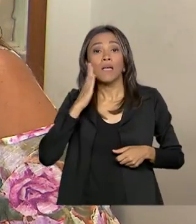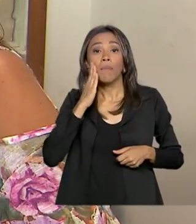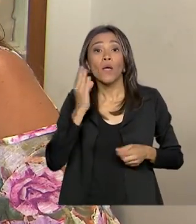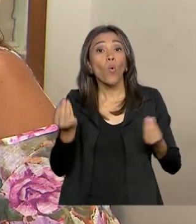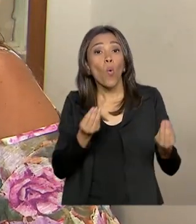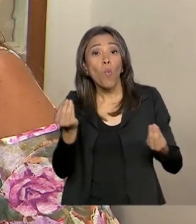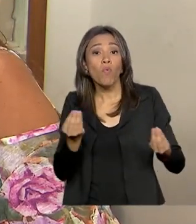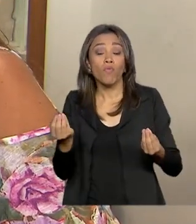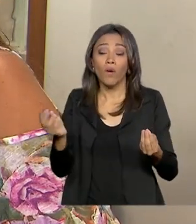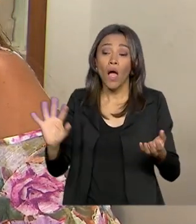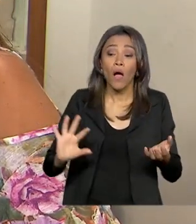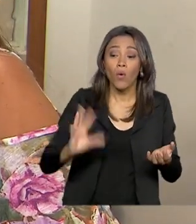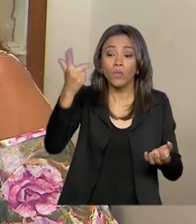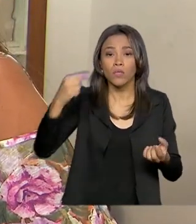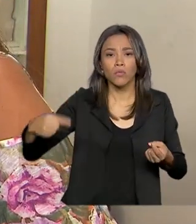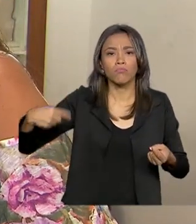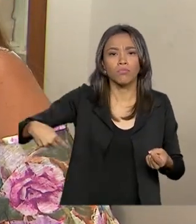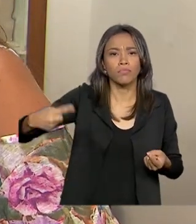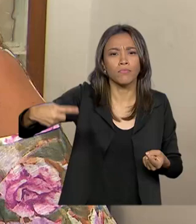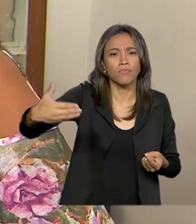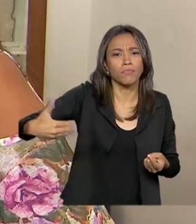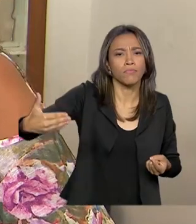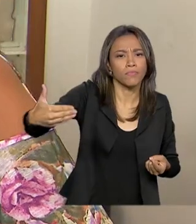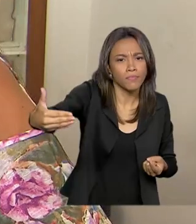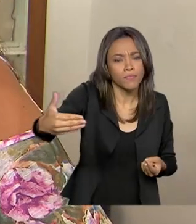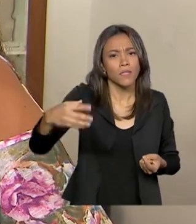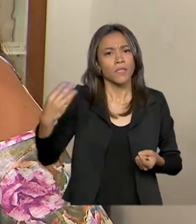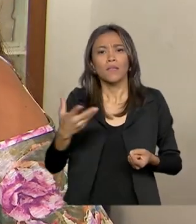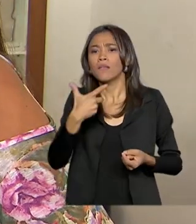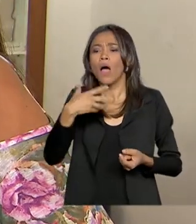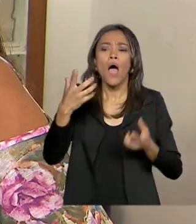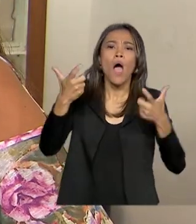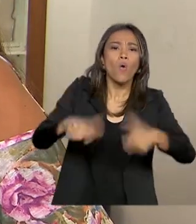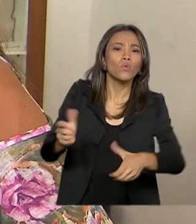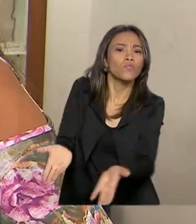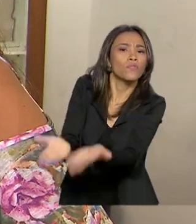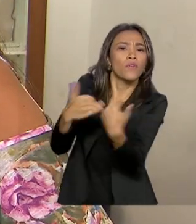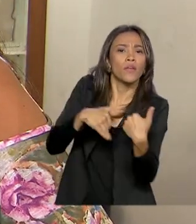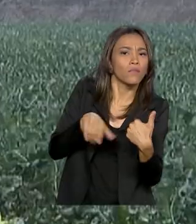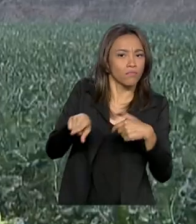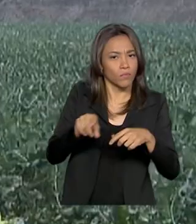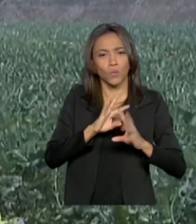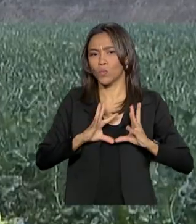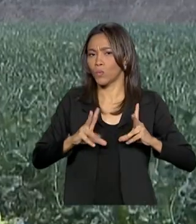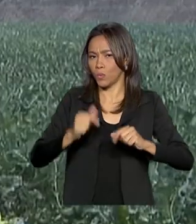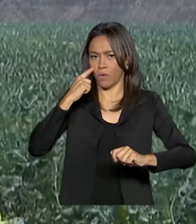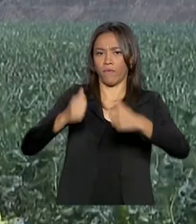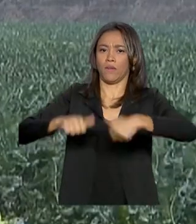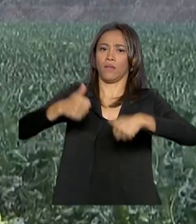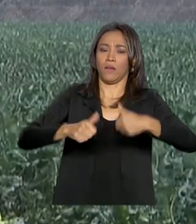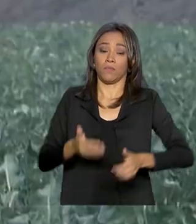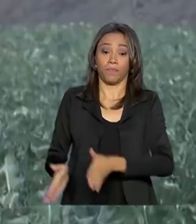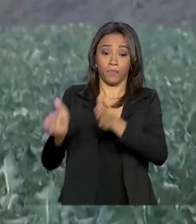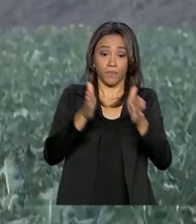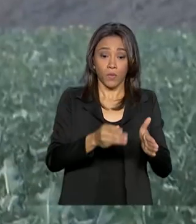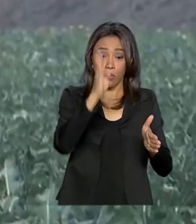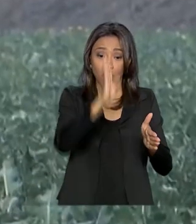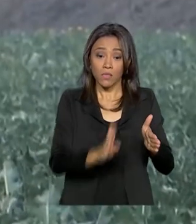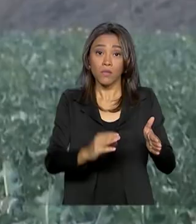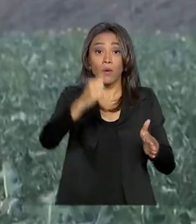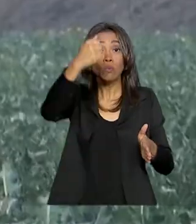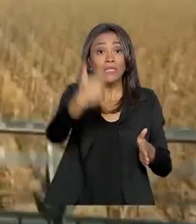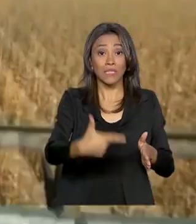vida do produto, bem como da procedência da matéria-prima utilizada no processo. O Brasil é o segundo maior